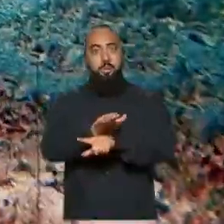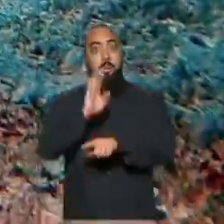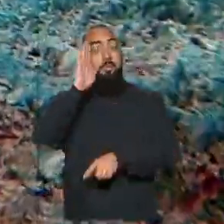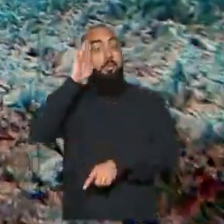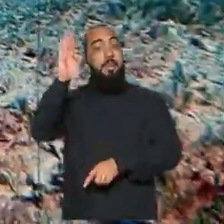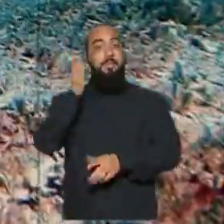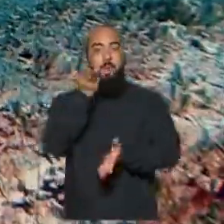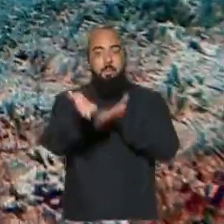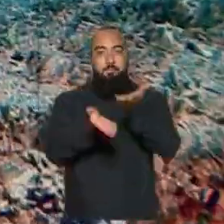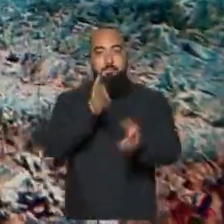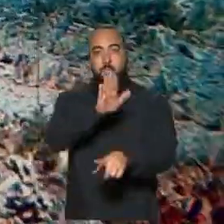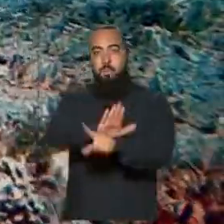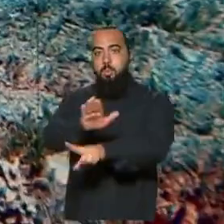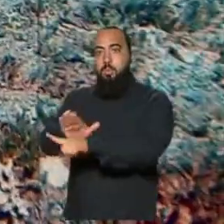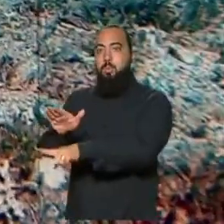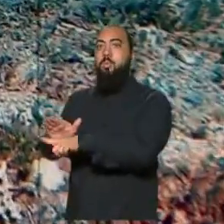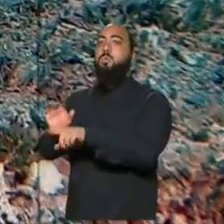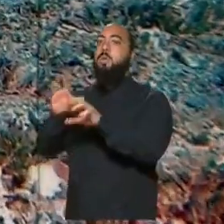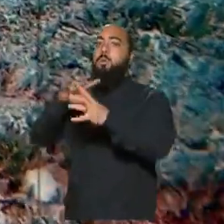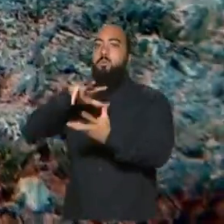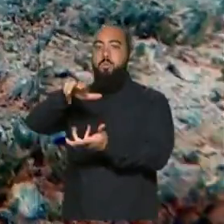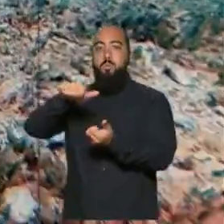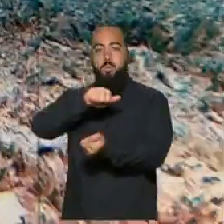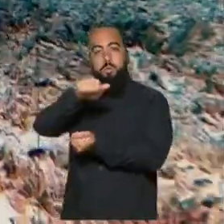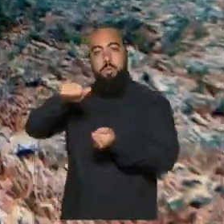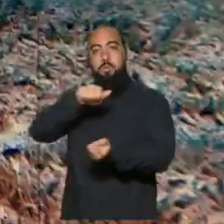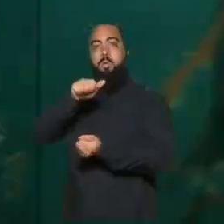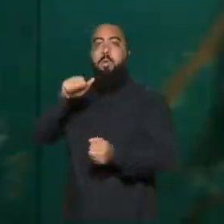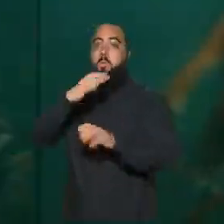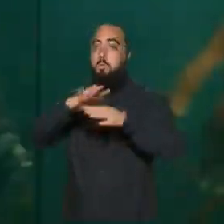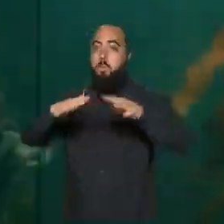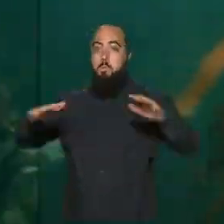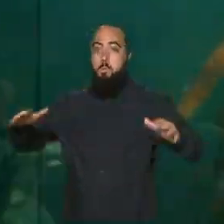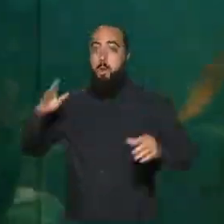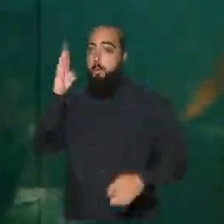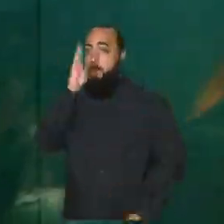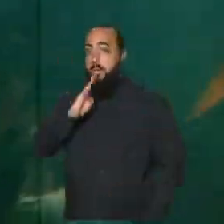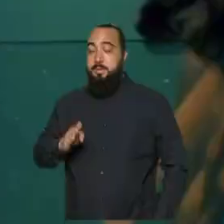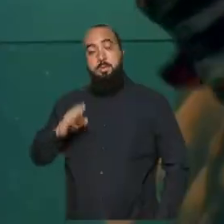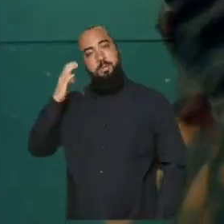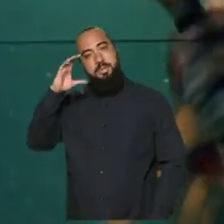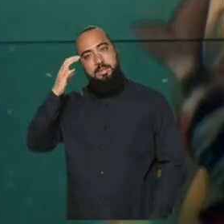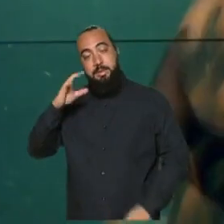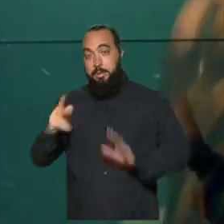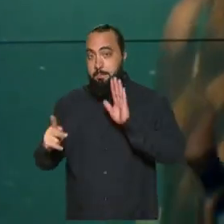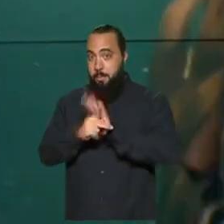conservação e a sustentabilidade dos mares no Brasil com o uso da ciência.